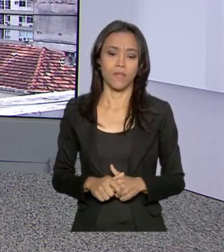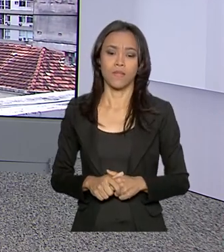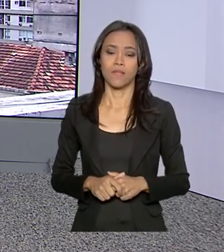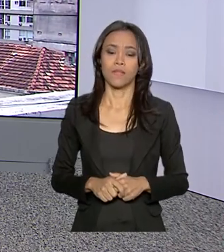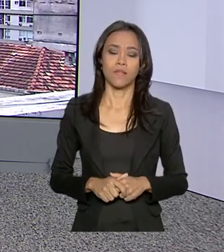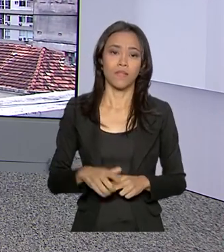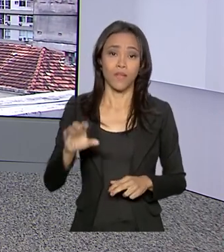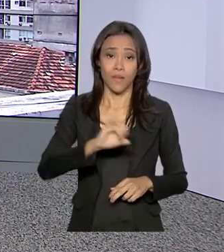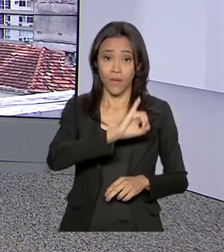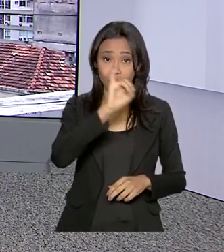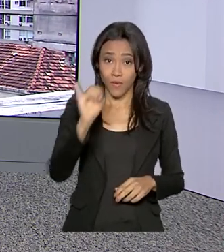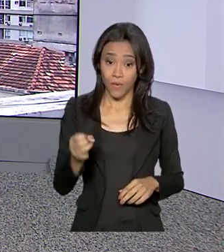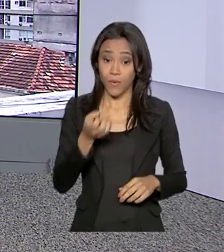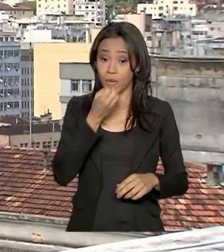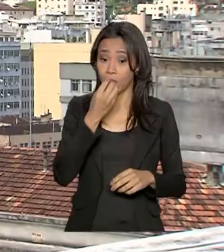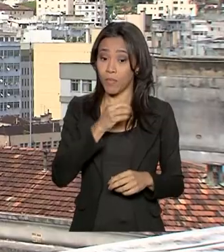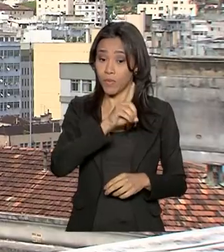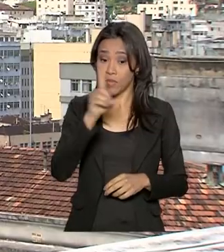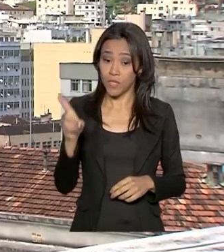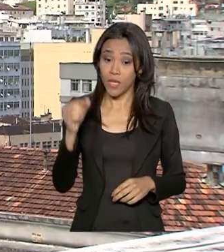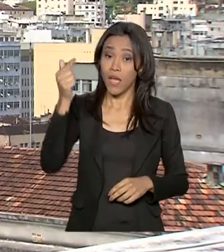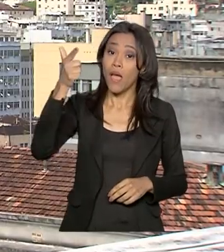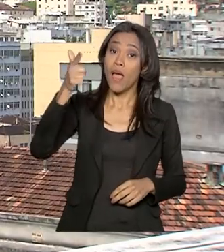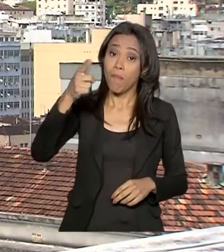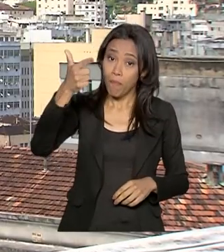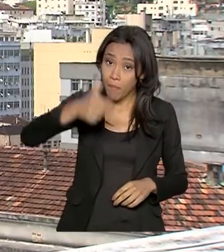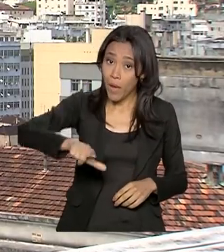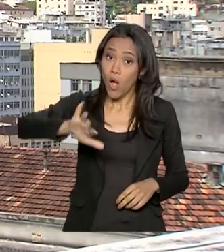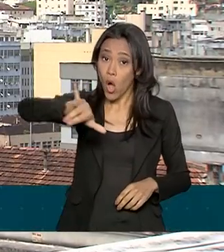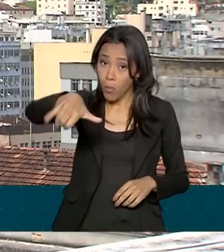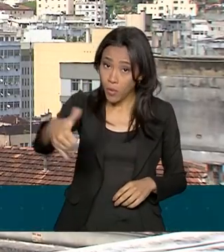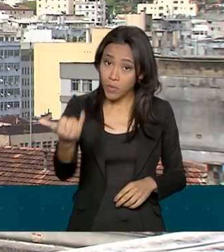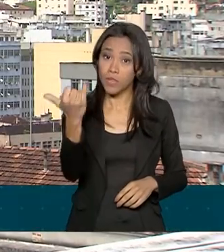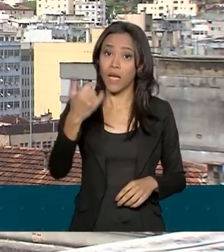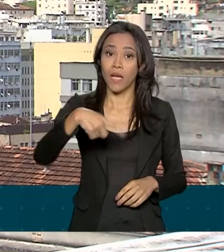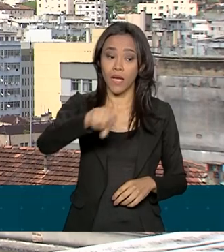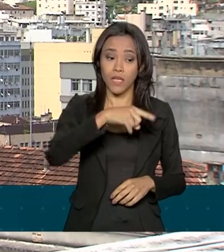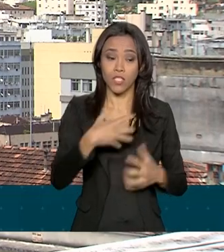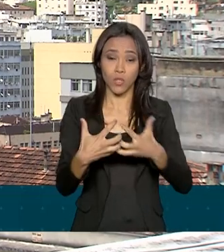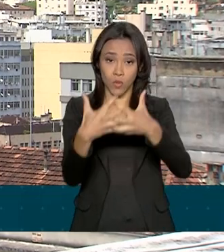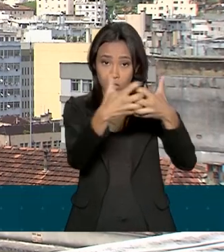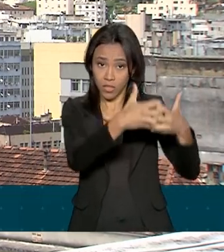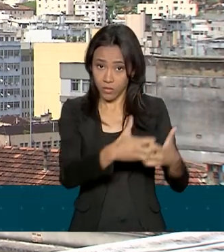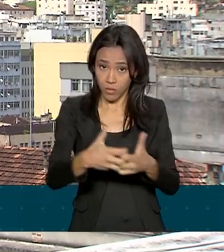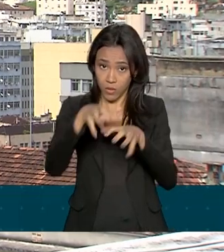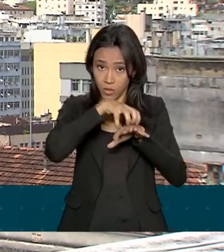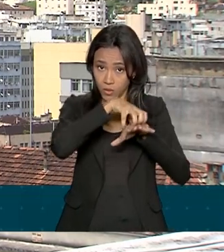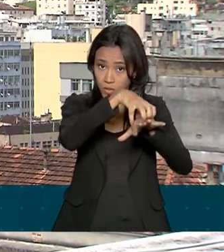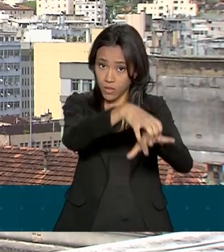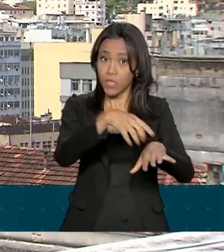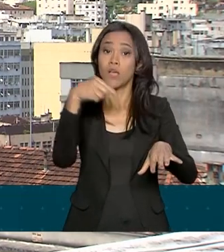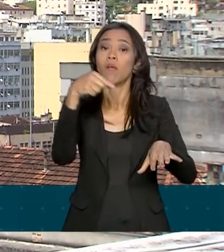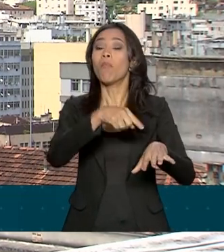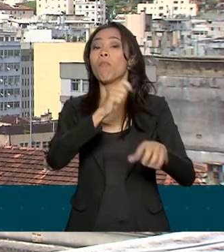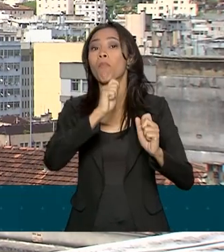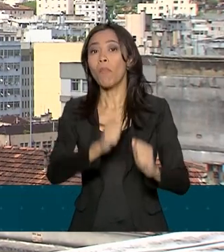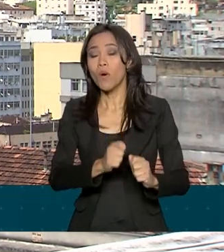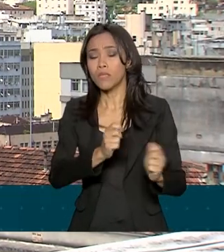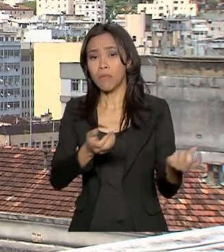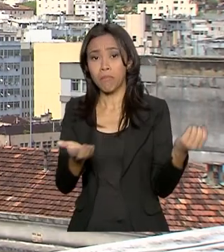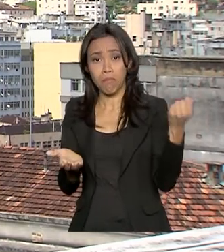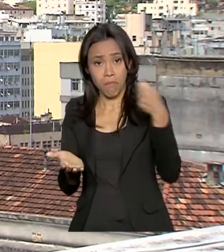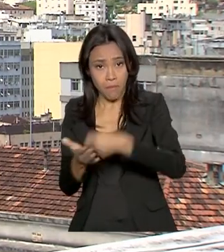Olá, Renata, bom dia. É mais uma oportunidade para que os caminhoneiros ponham em dia as contas atrasadas com a Caixa ou